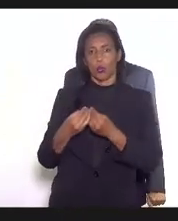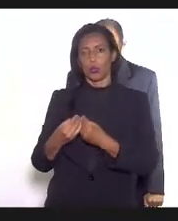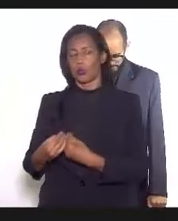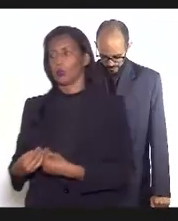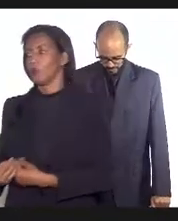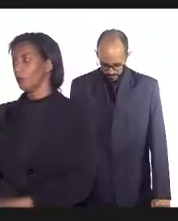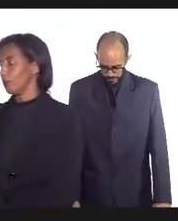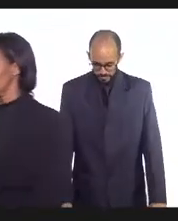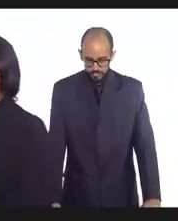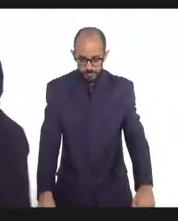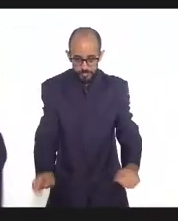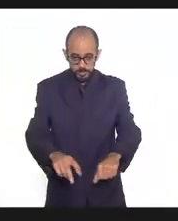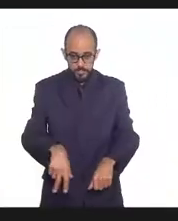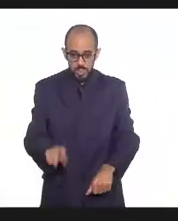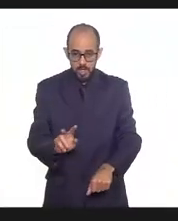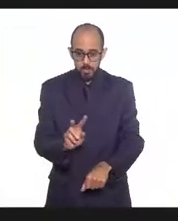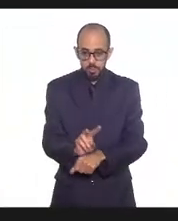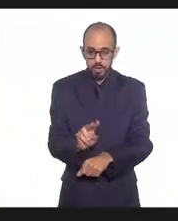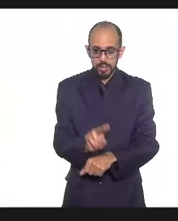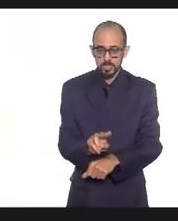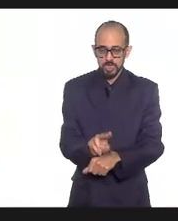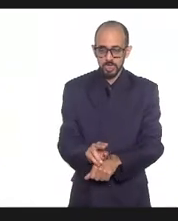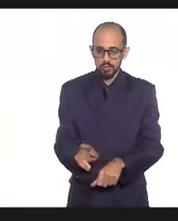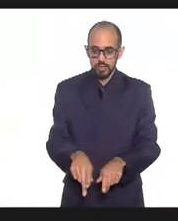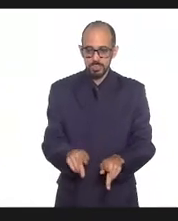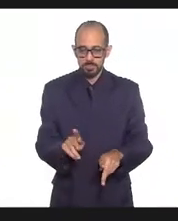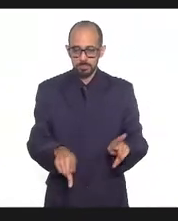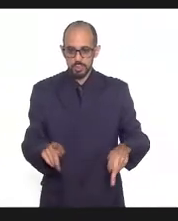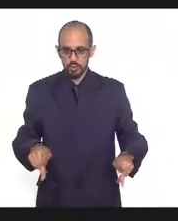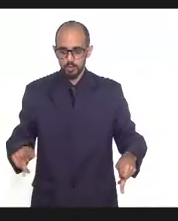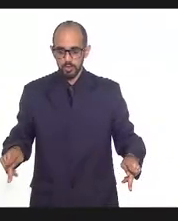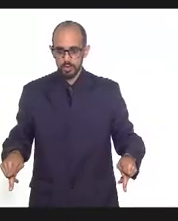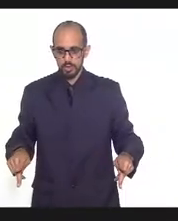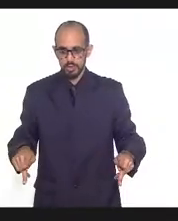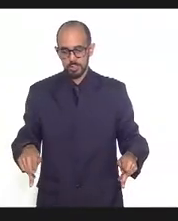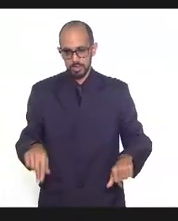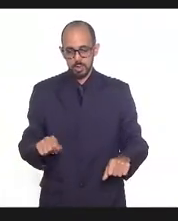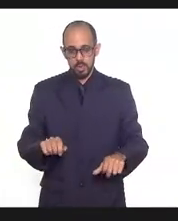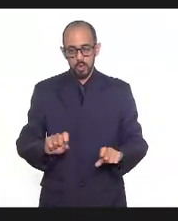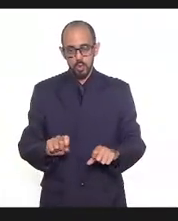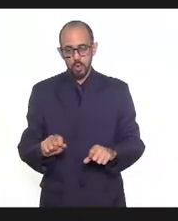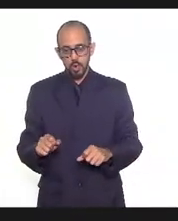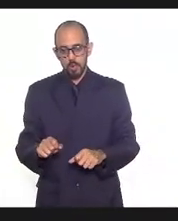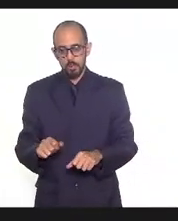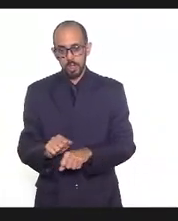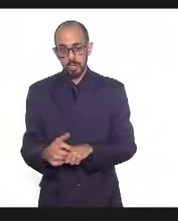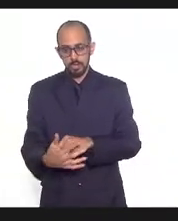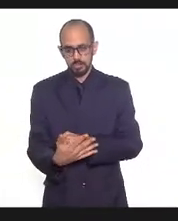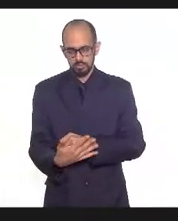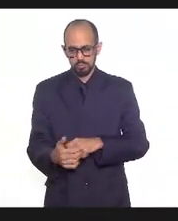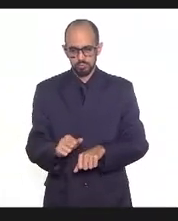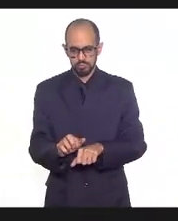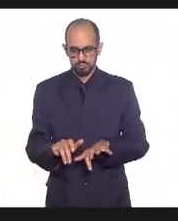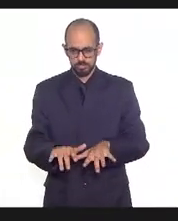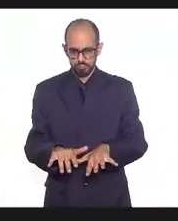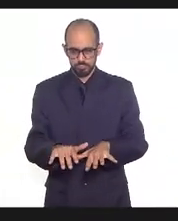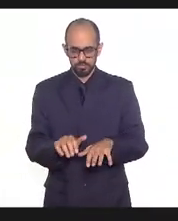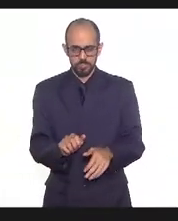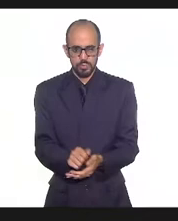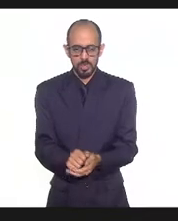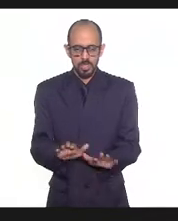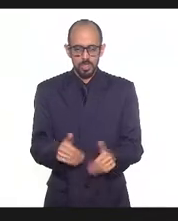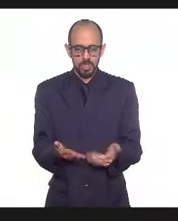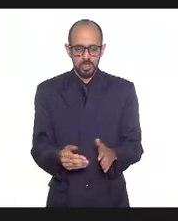protegendo as pessoas pela exposição o a gente percebeu foi assim um não preenchimento uma não cultura de